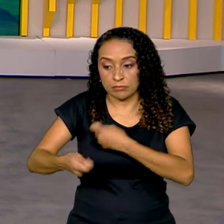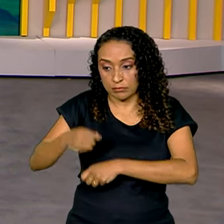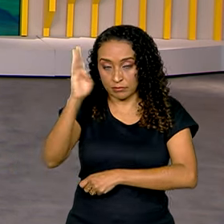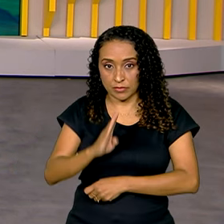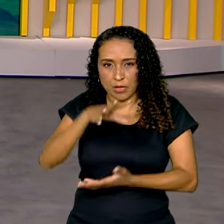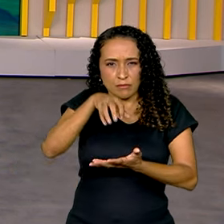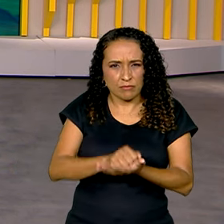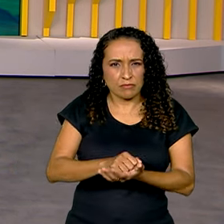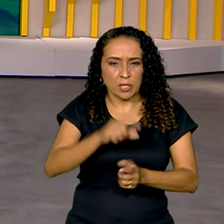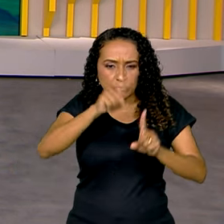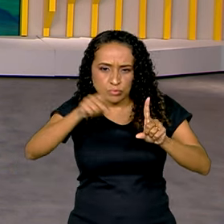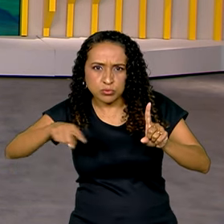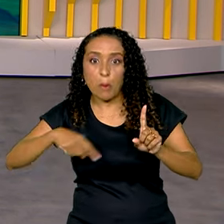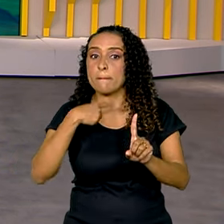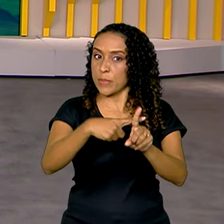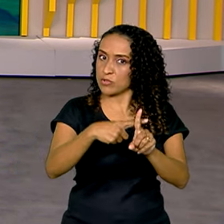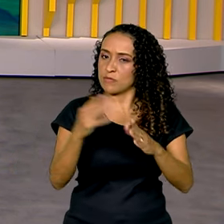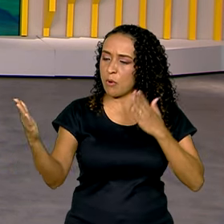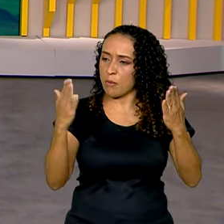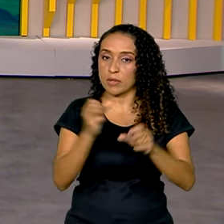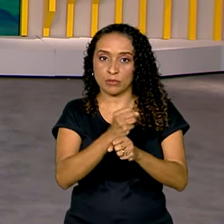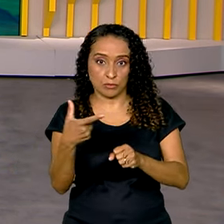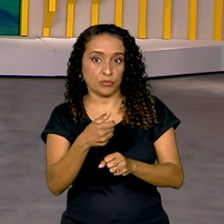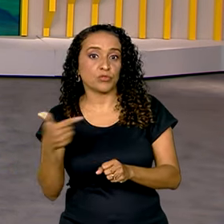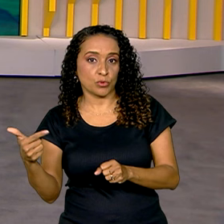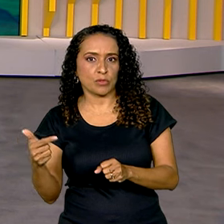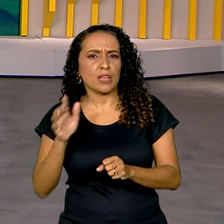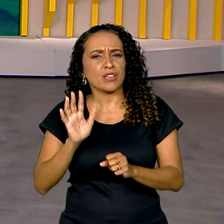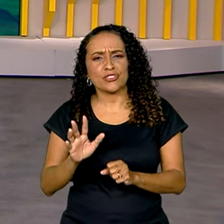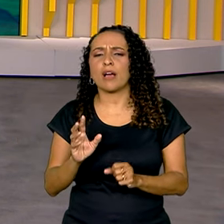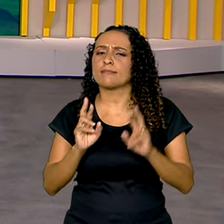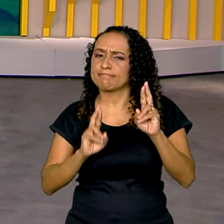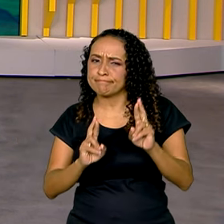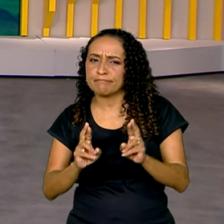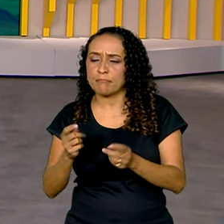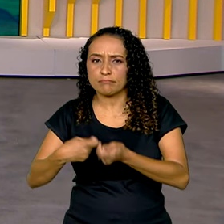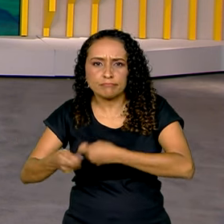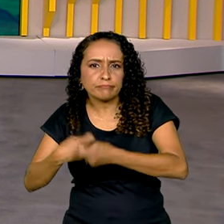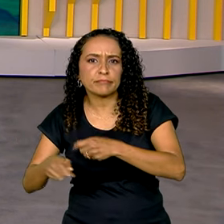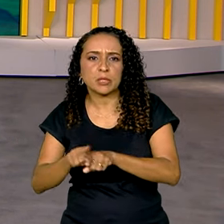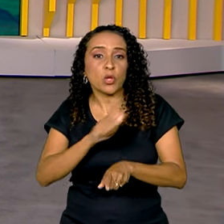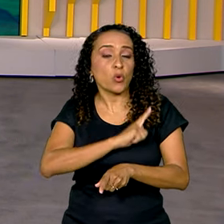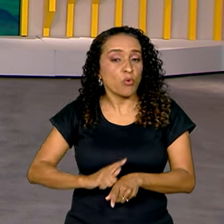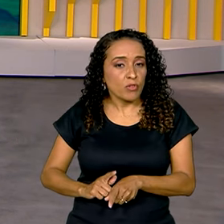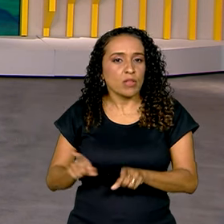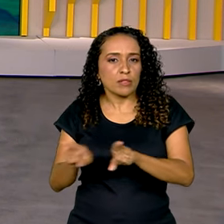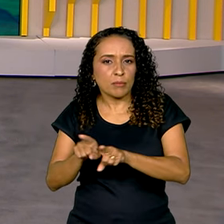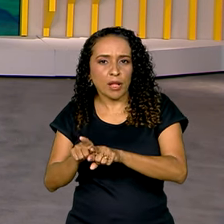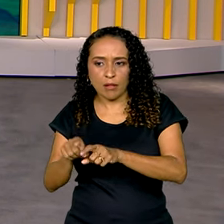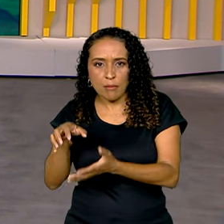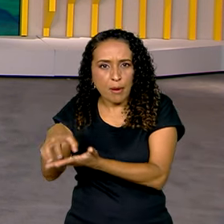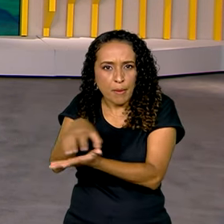registrou uma variação positiva em relação ao 2022, o que já era esperado pelo mercado financeiro, pelo governo e também por